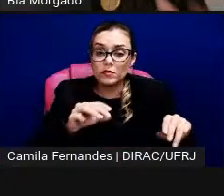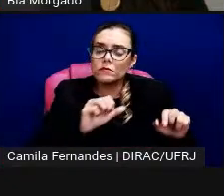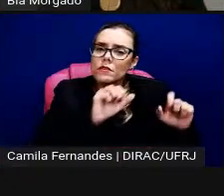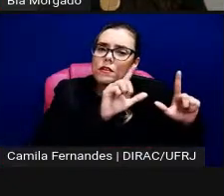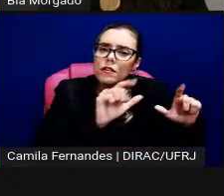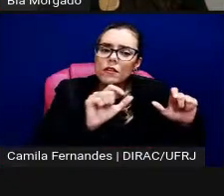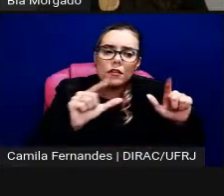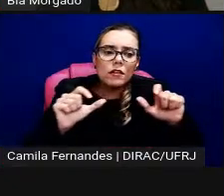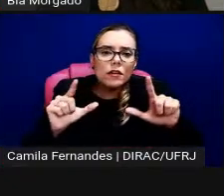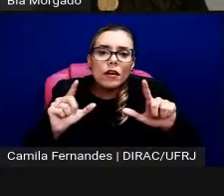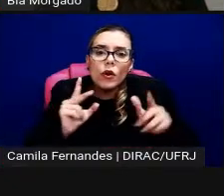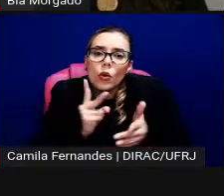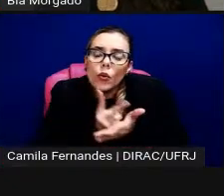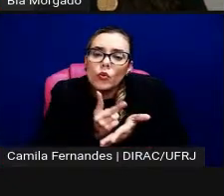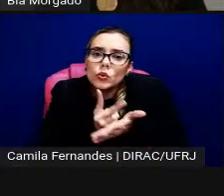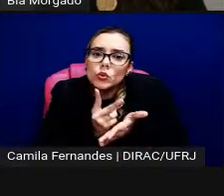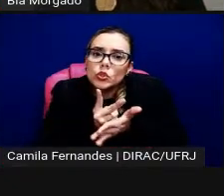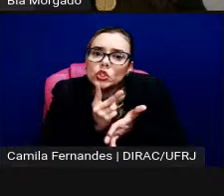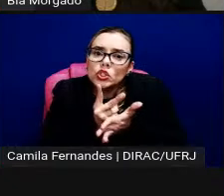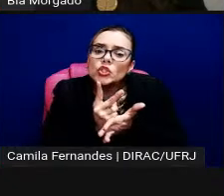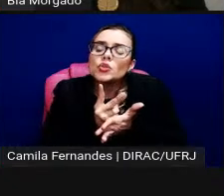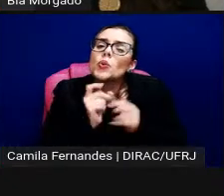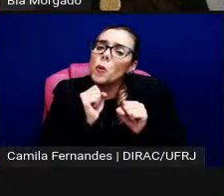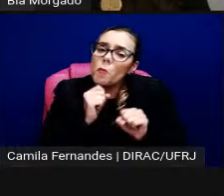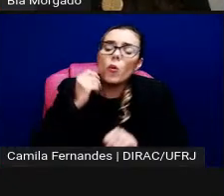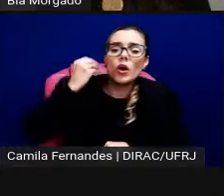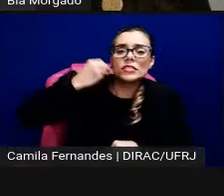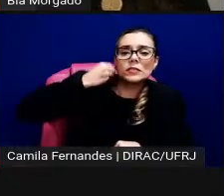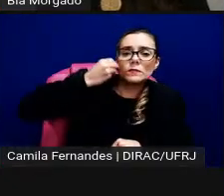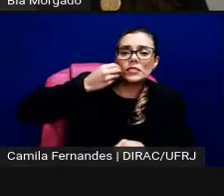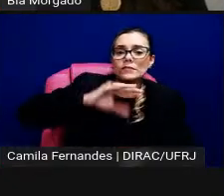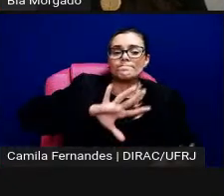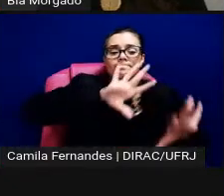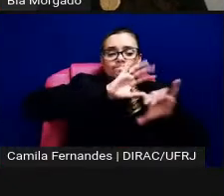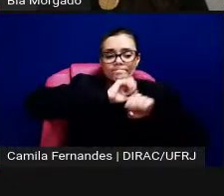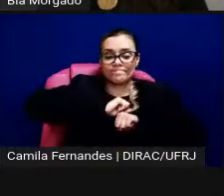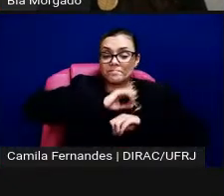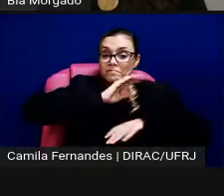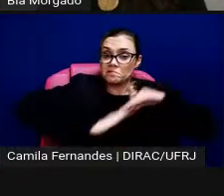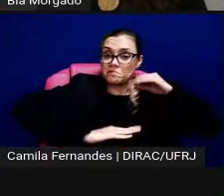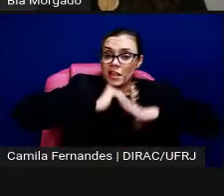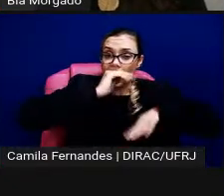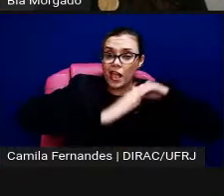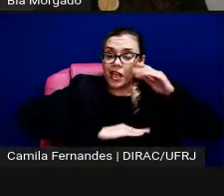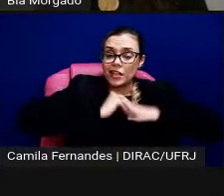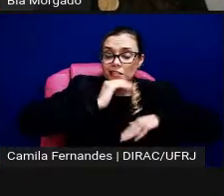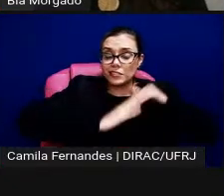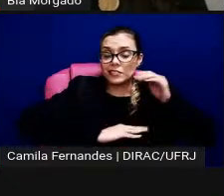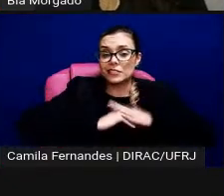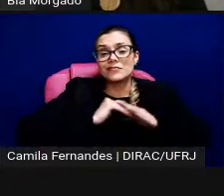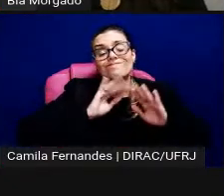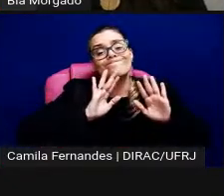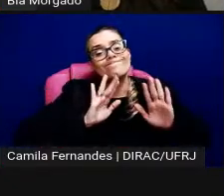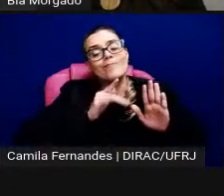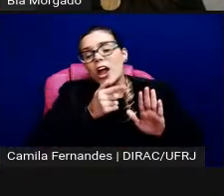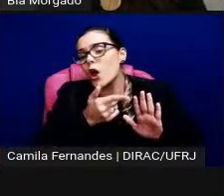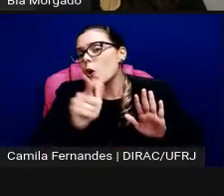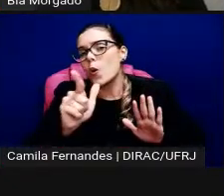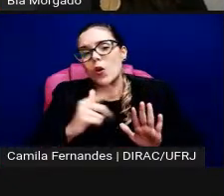Muitas obras podiam ser experienciadas, mas outras também estavam ali impedidas de serem manuseadas, tocadas.